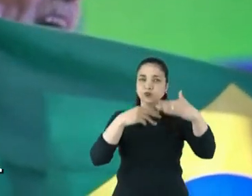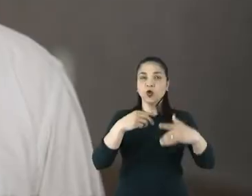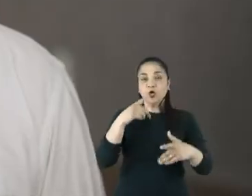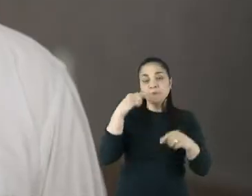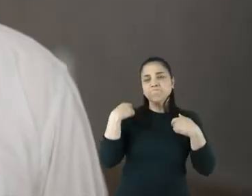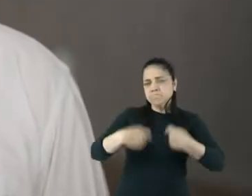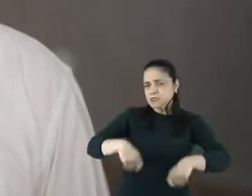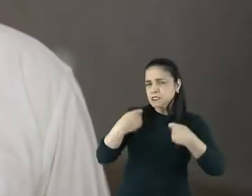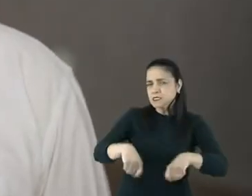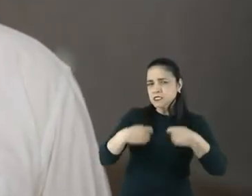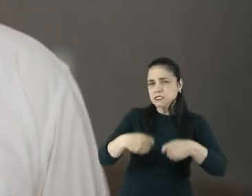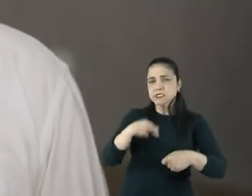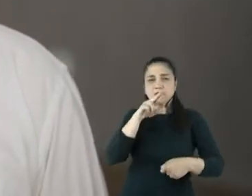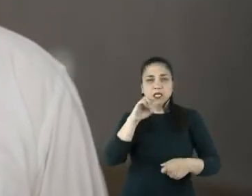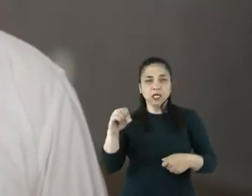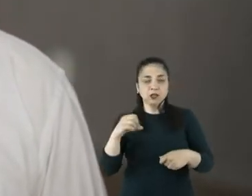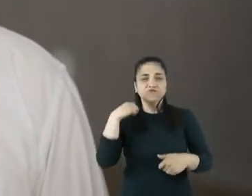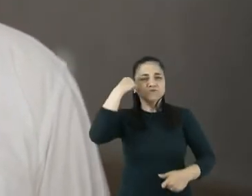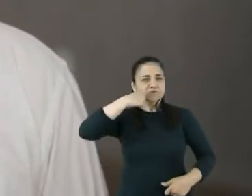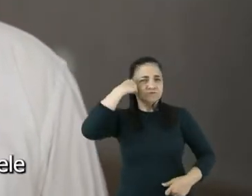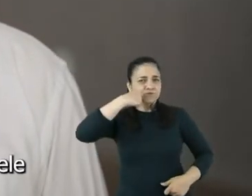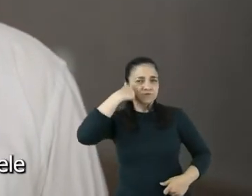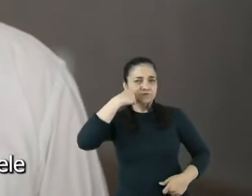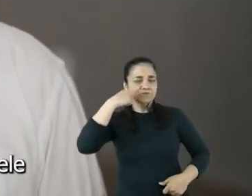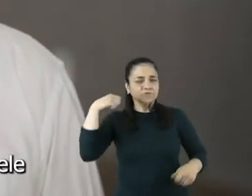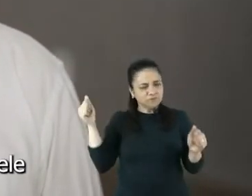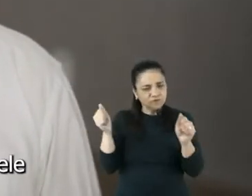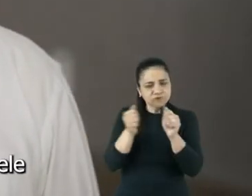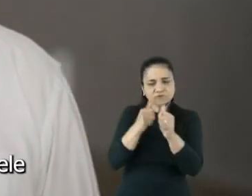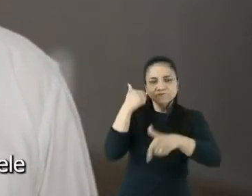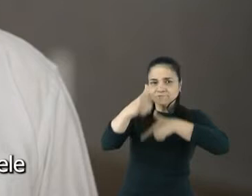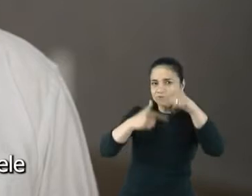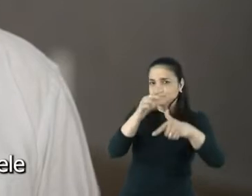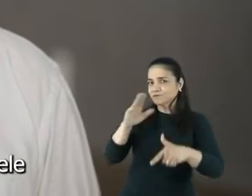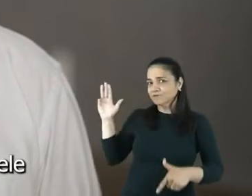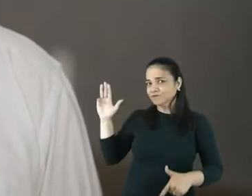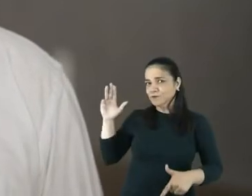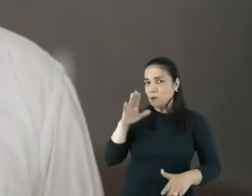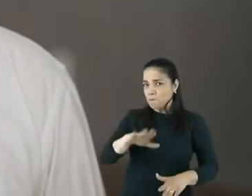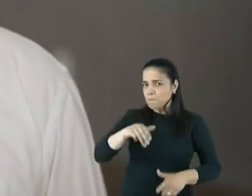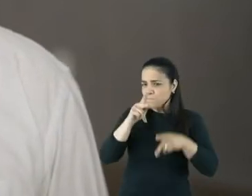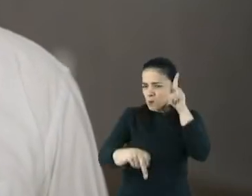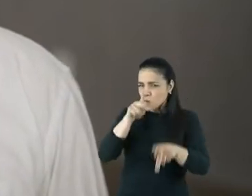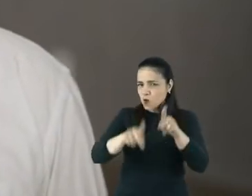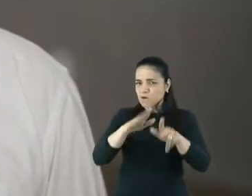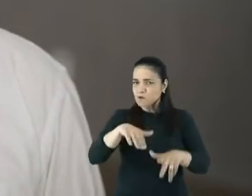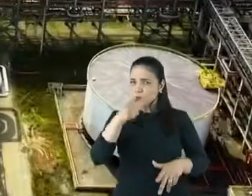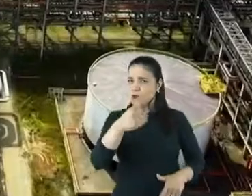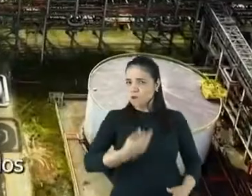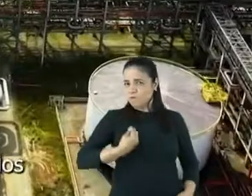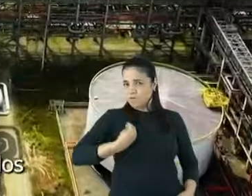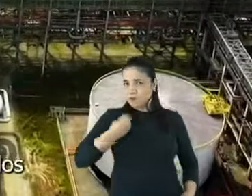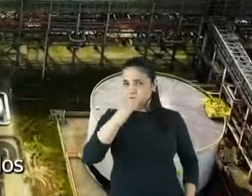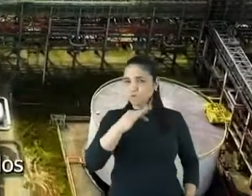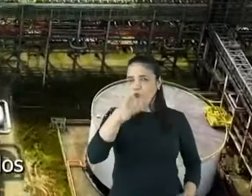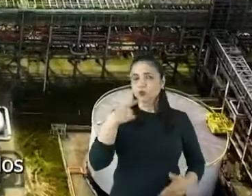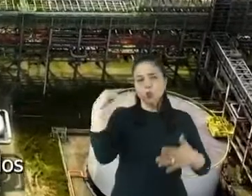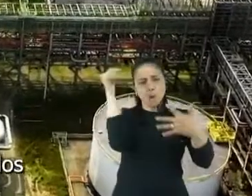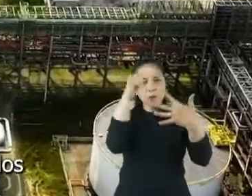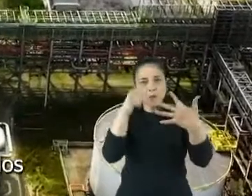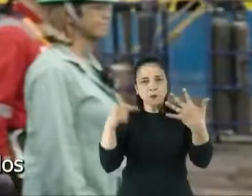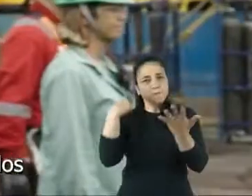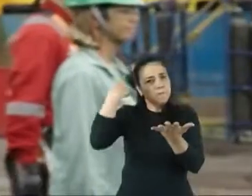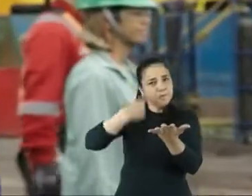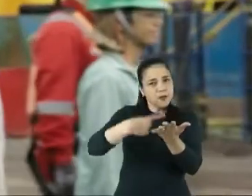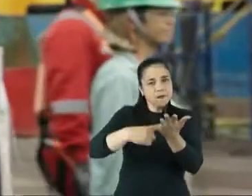Rio. Nosso Estado vai precisar mais do que nunca de um senador que jogue no time dele, para melhorar a vida do povo. Eu tenho compromissos